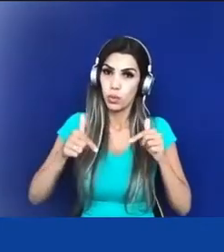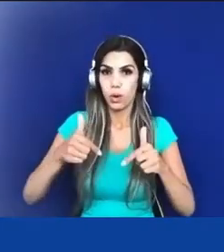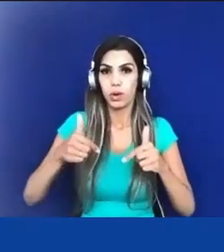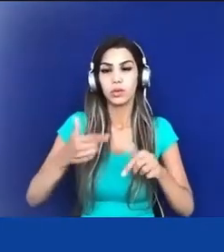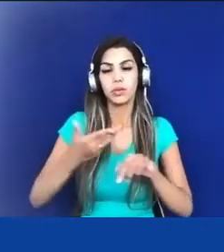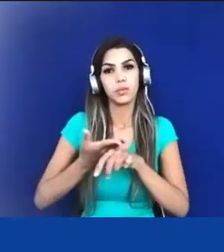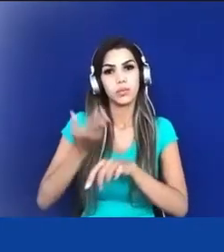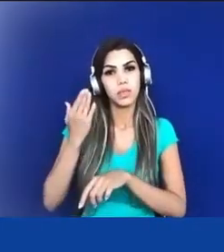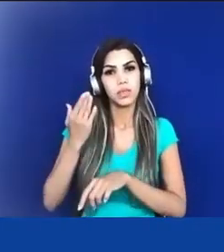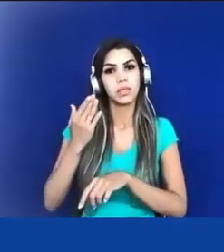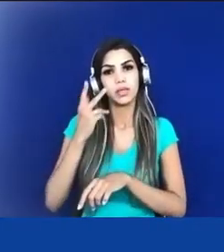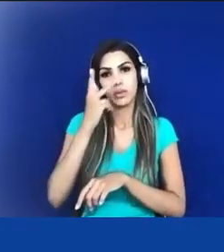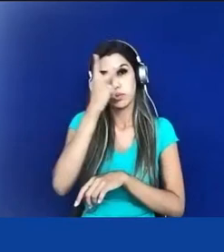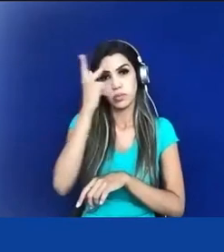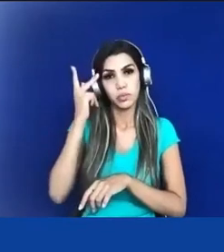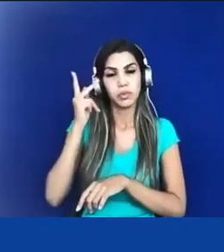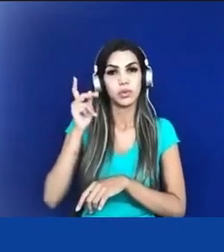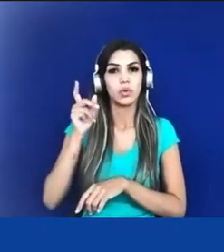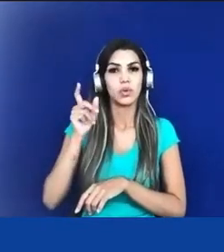de canetada,